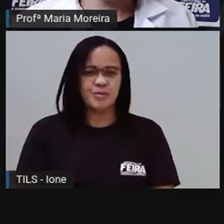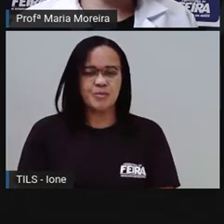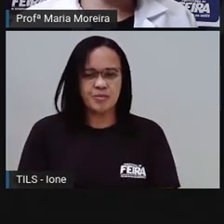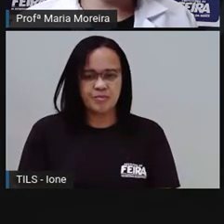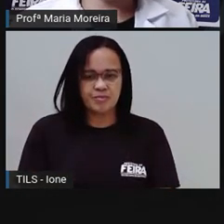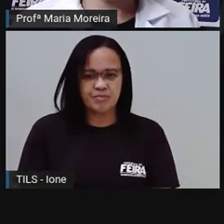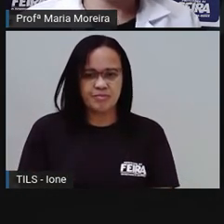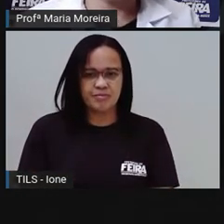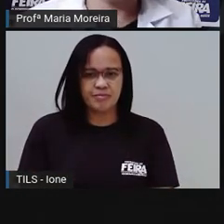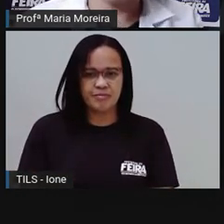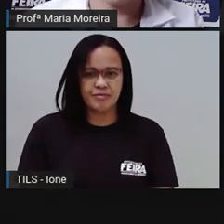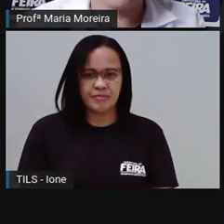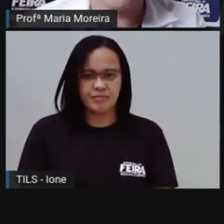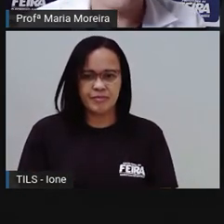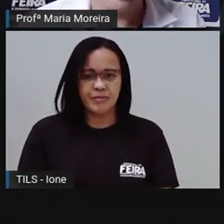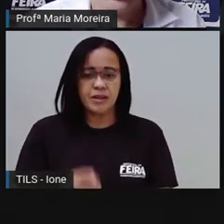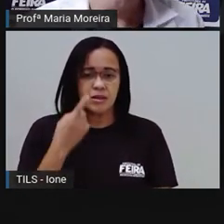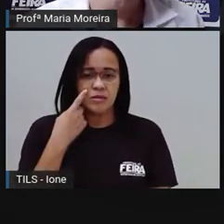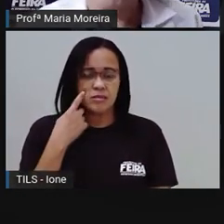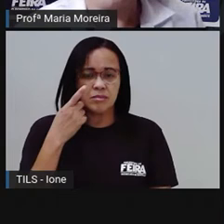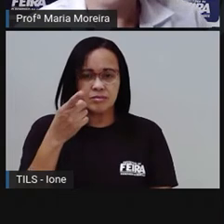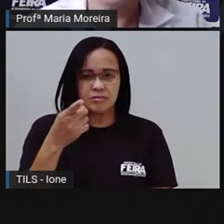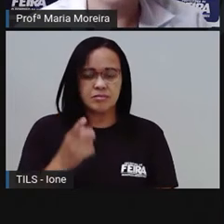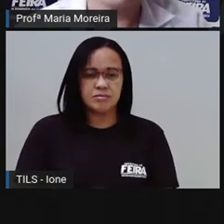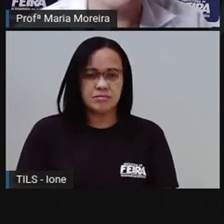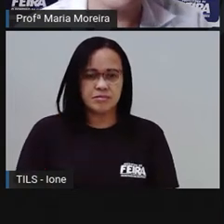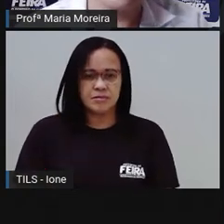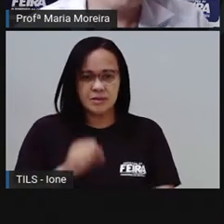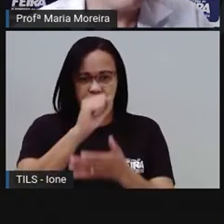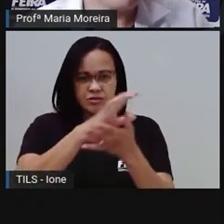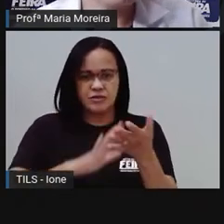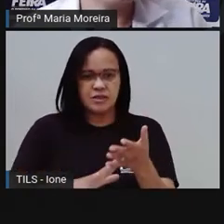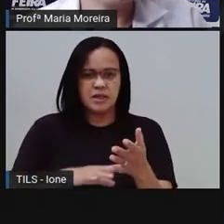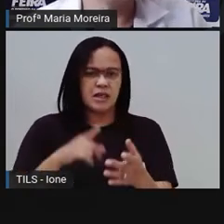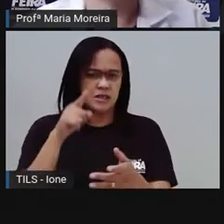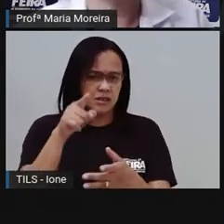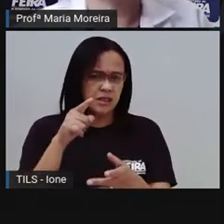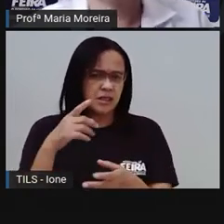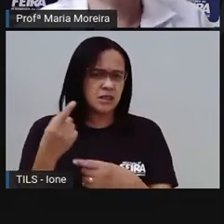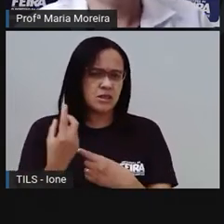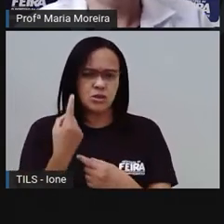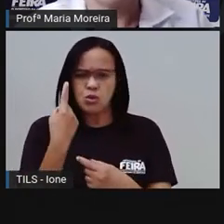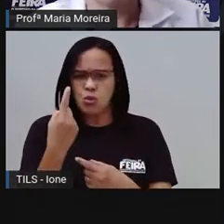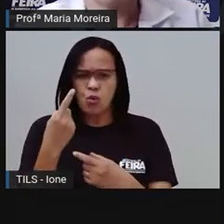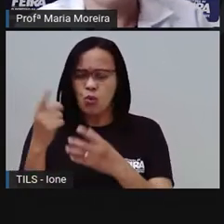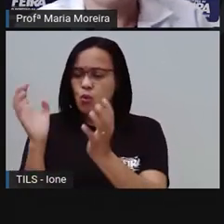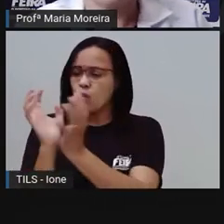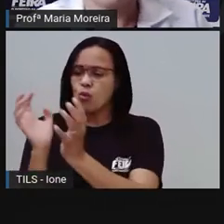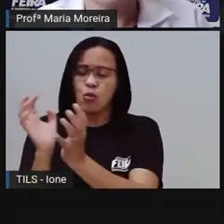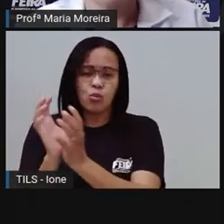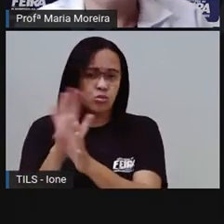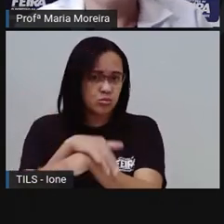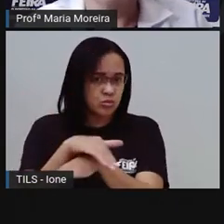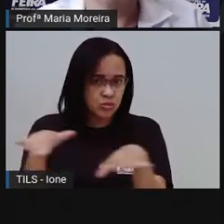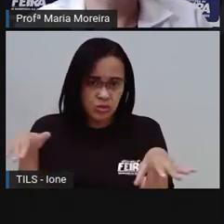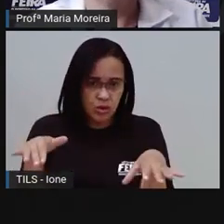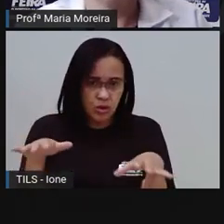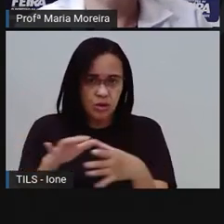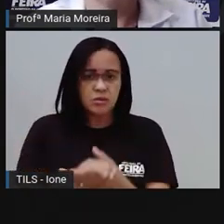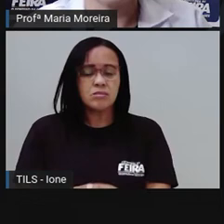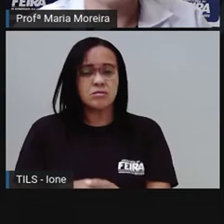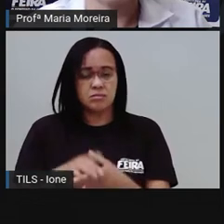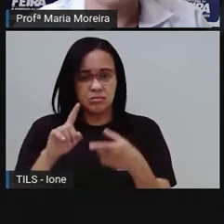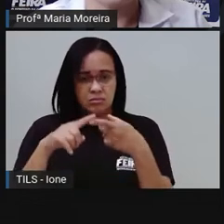Aqui, agora, a terminação dessa atividade. Bom, nesse daqui, eu só tenho um grupo. E aí vai ser o quê, ó? Um,